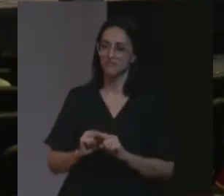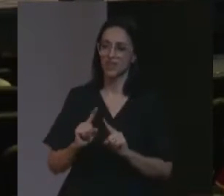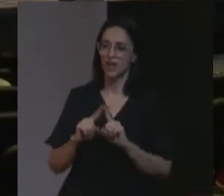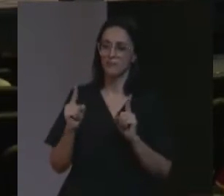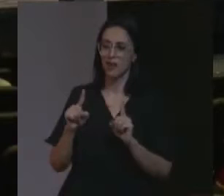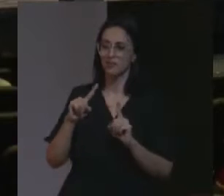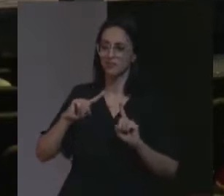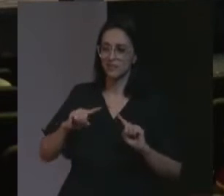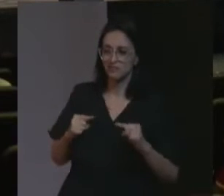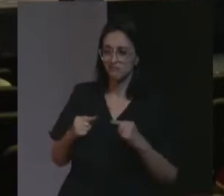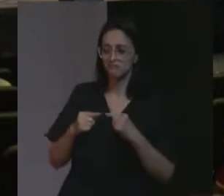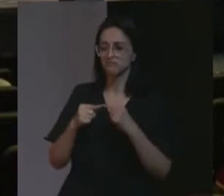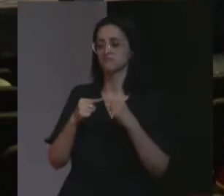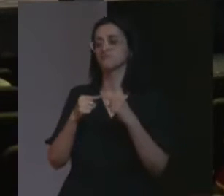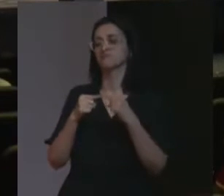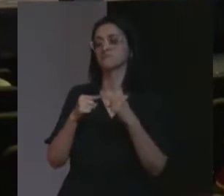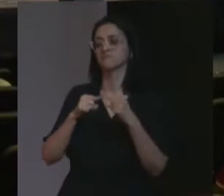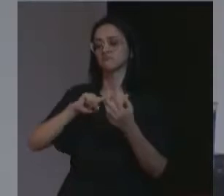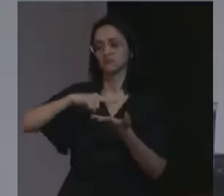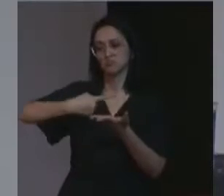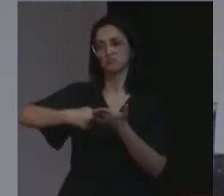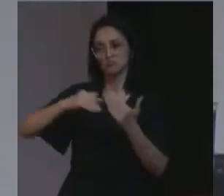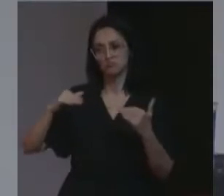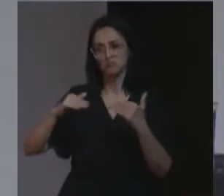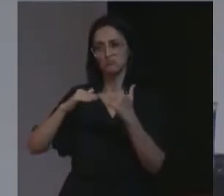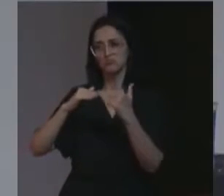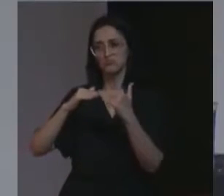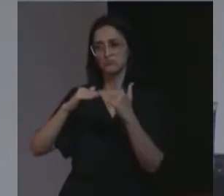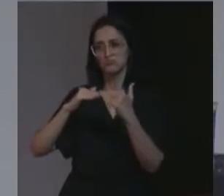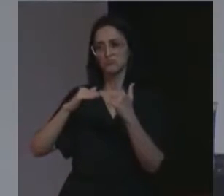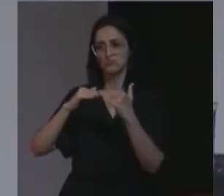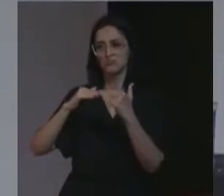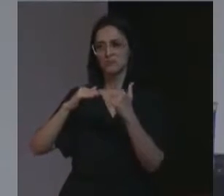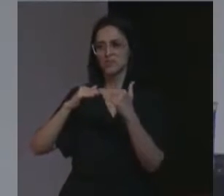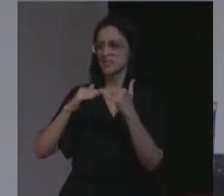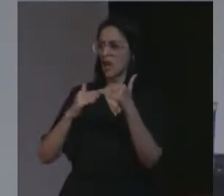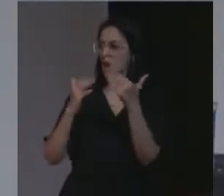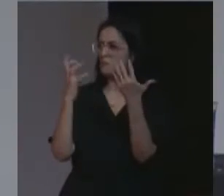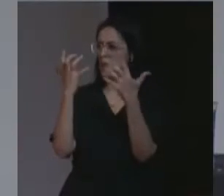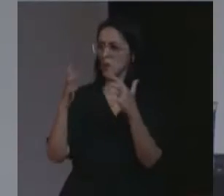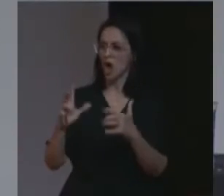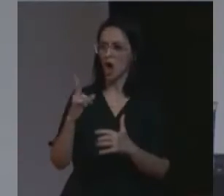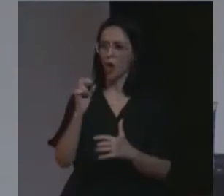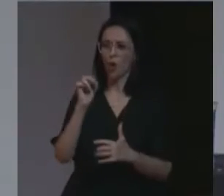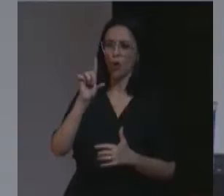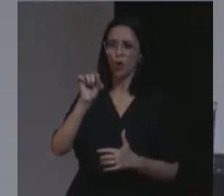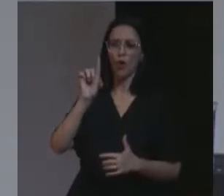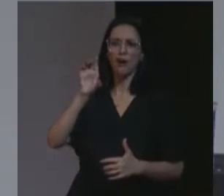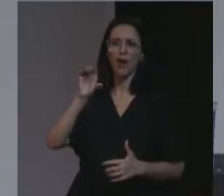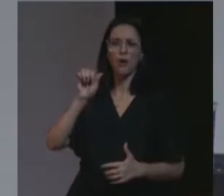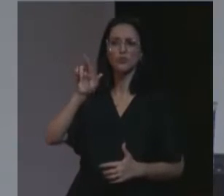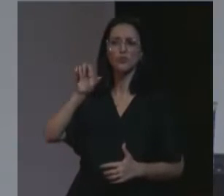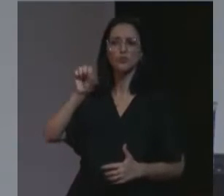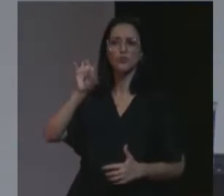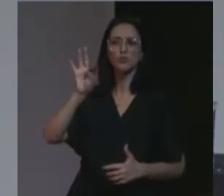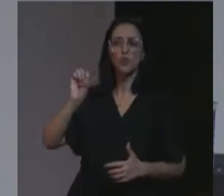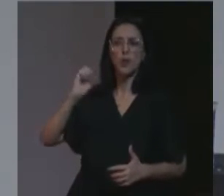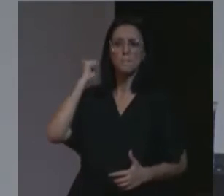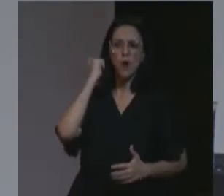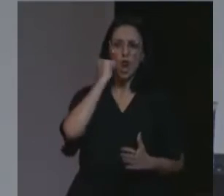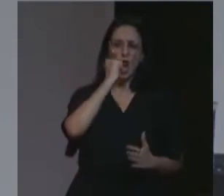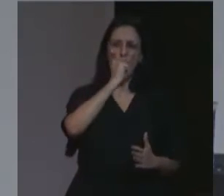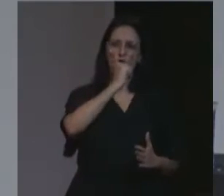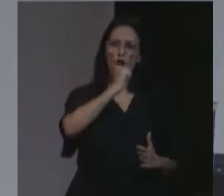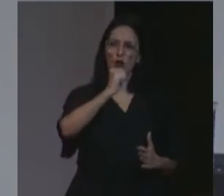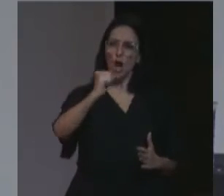acordo, de que os holocaustos europeus, eles só foram possíveis, porque a experiência